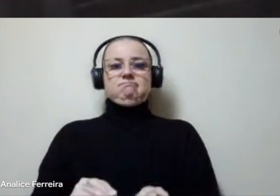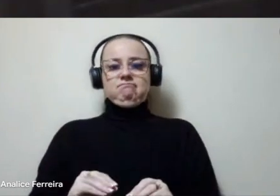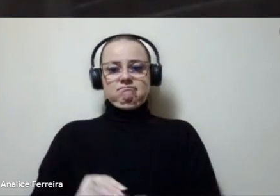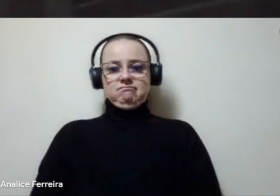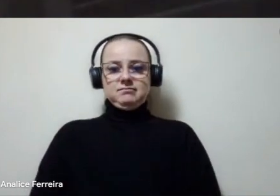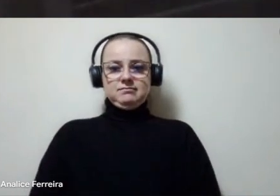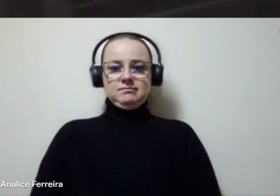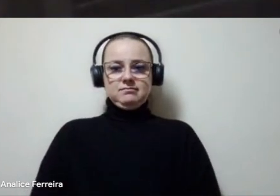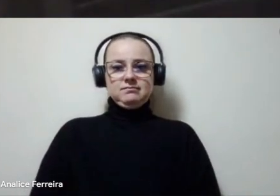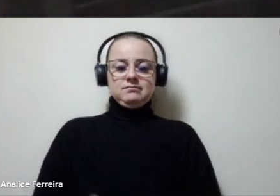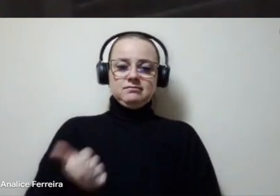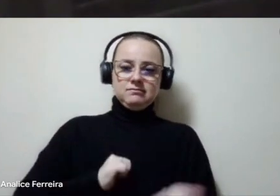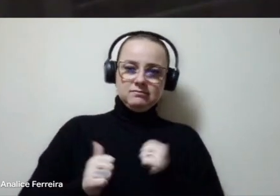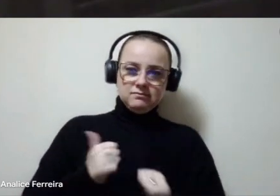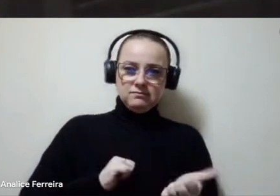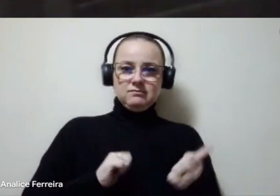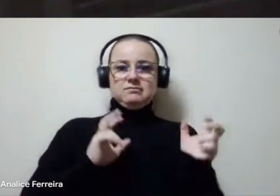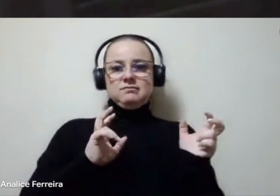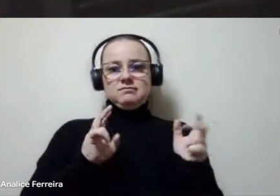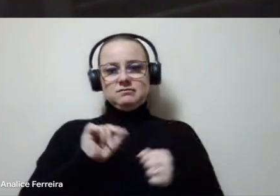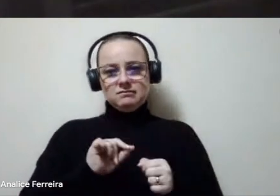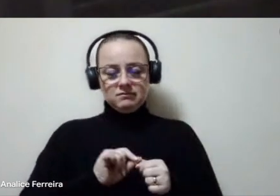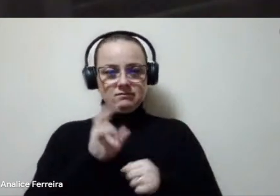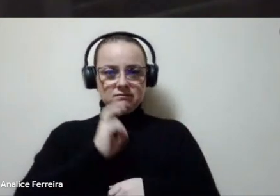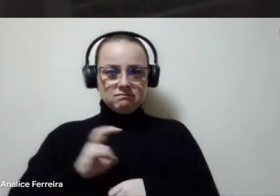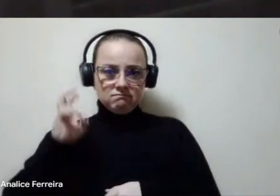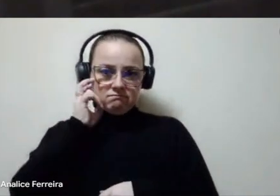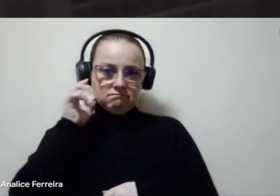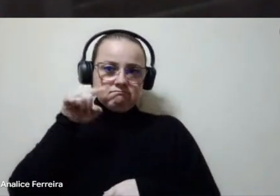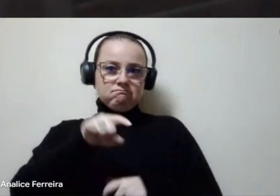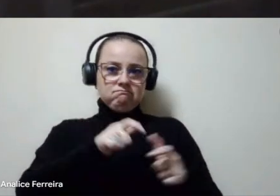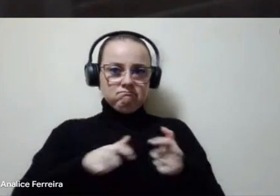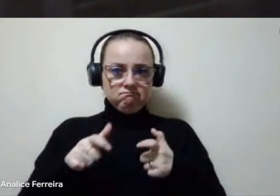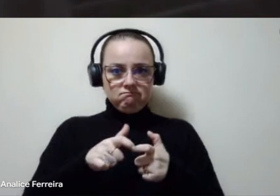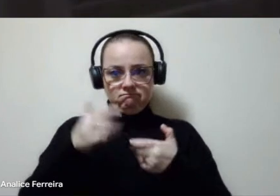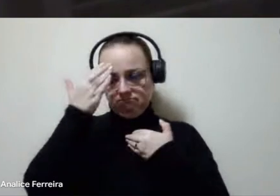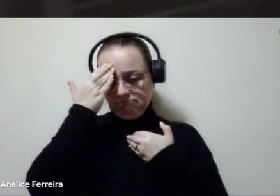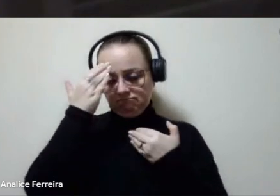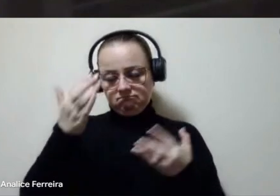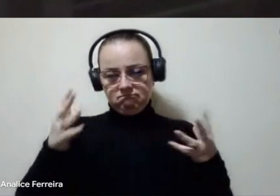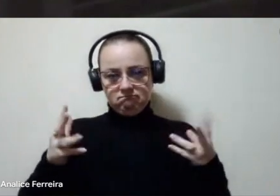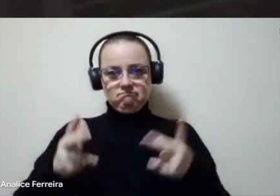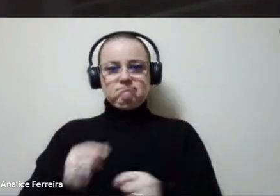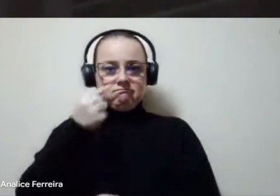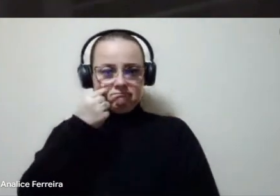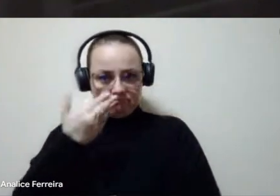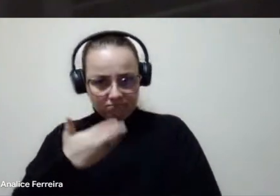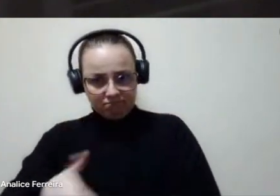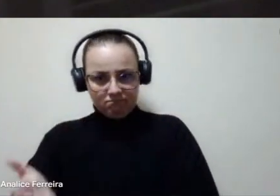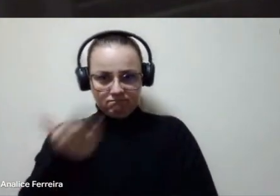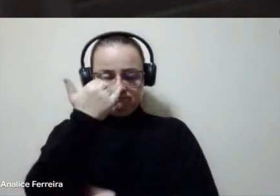os artistas, os fazedores de cultura nesse processo, então obrigado pela presença de todos e todas, e vamos seguindo